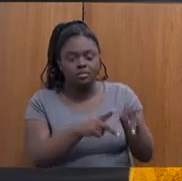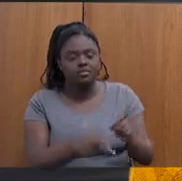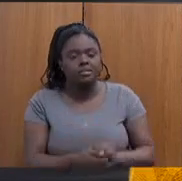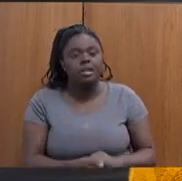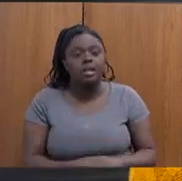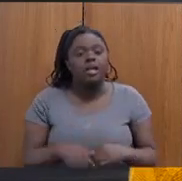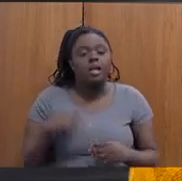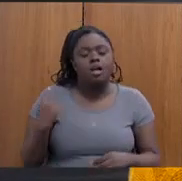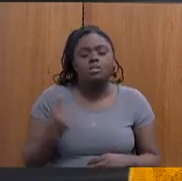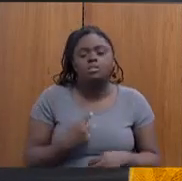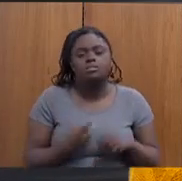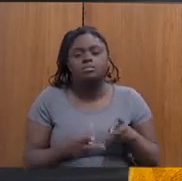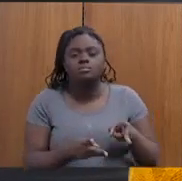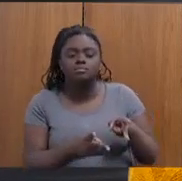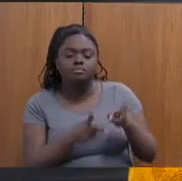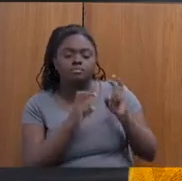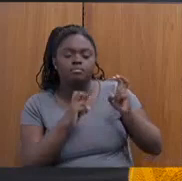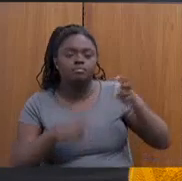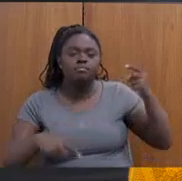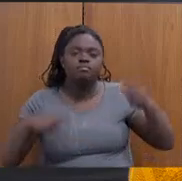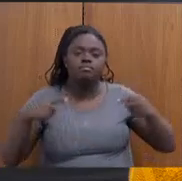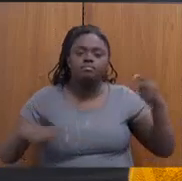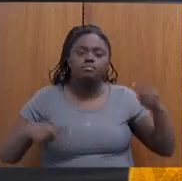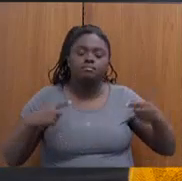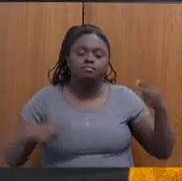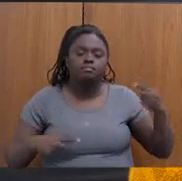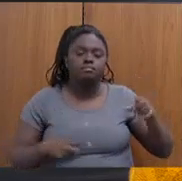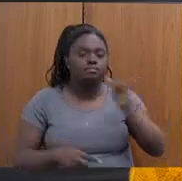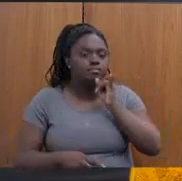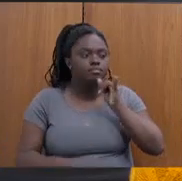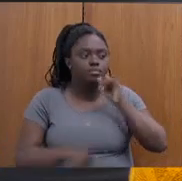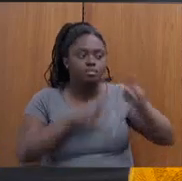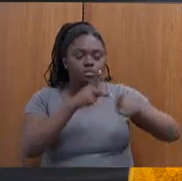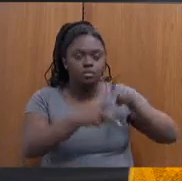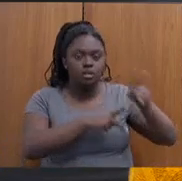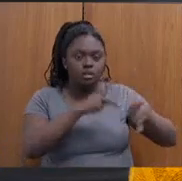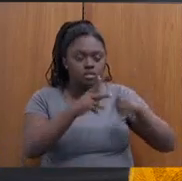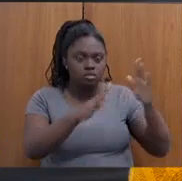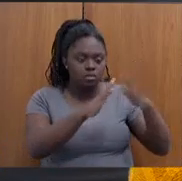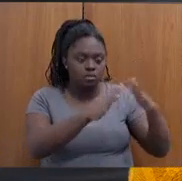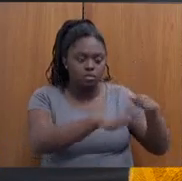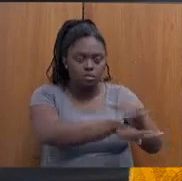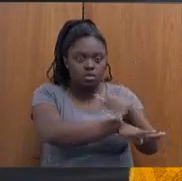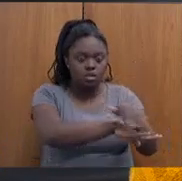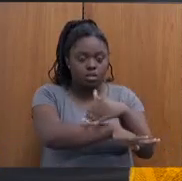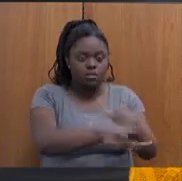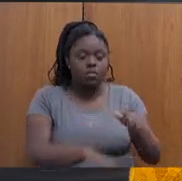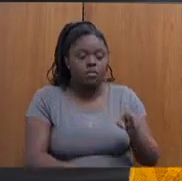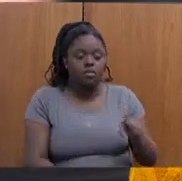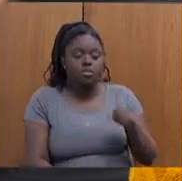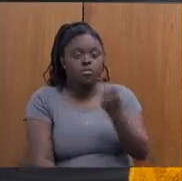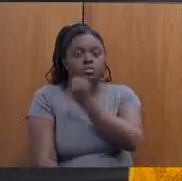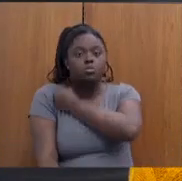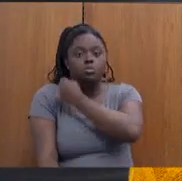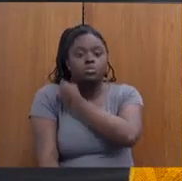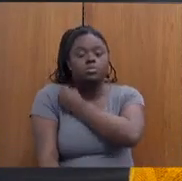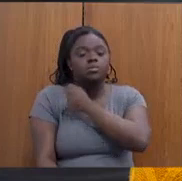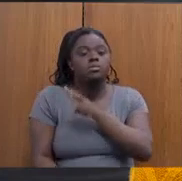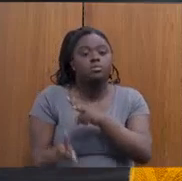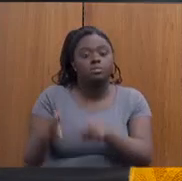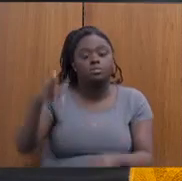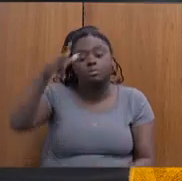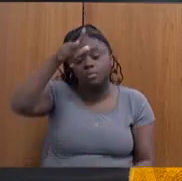gente vê que, em alguns casos, as políticas, por exemplo, para a população em situação de rua vão atingir números de uma prefeitura.